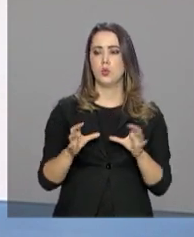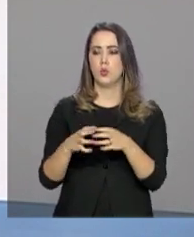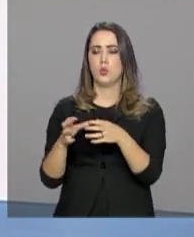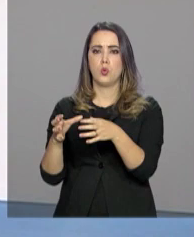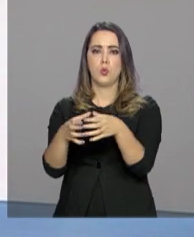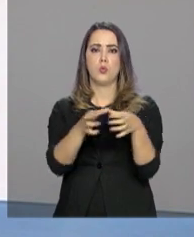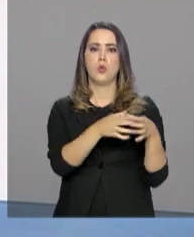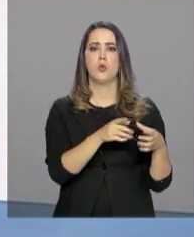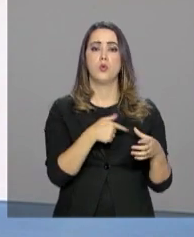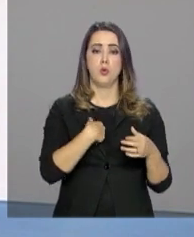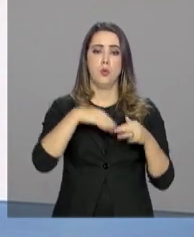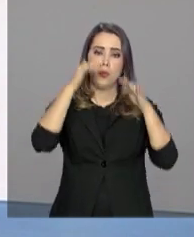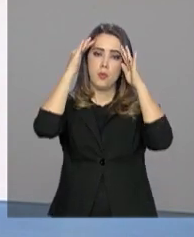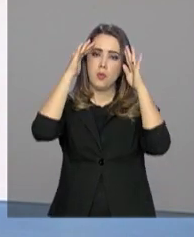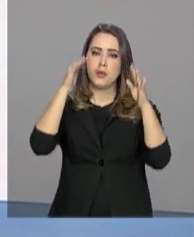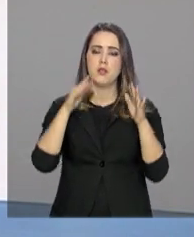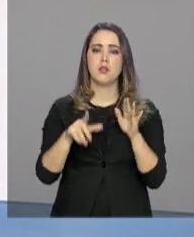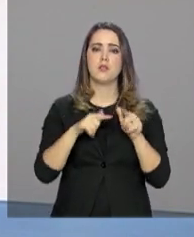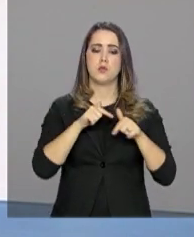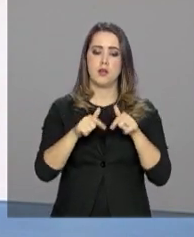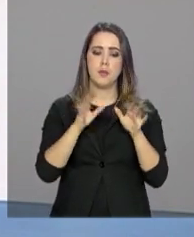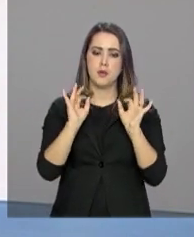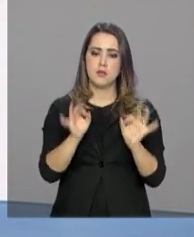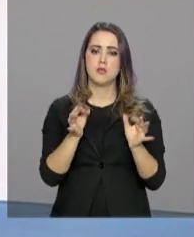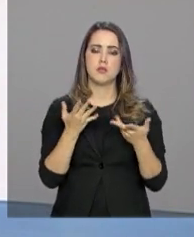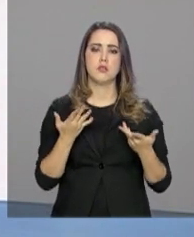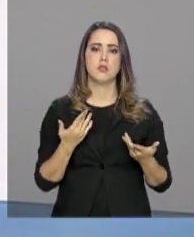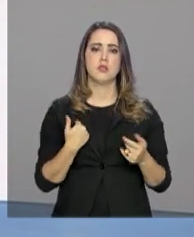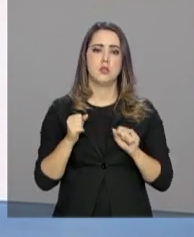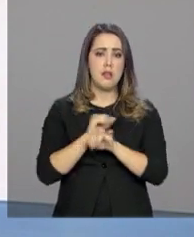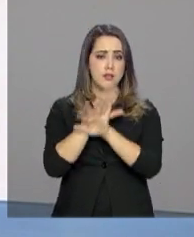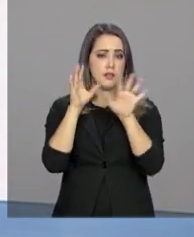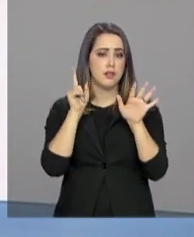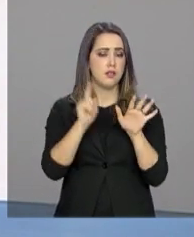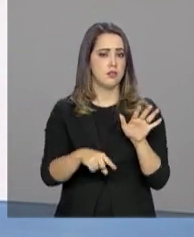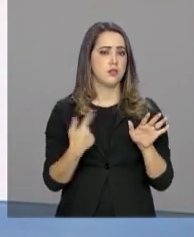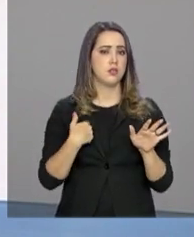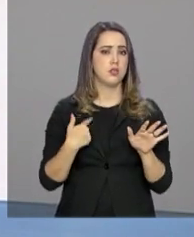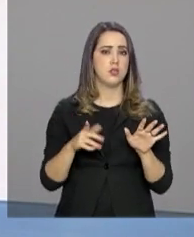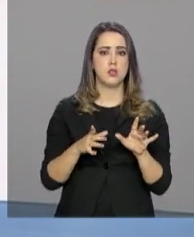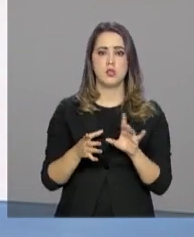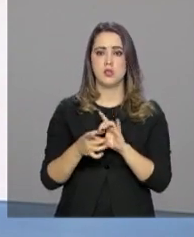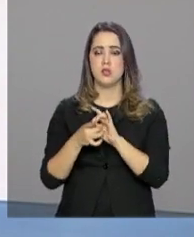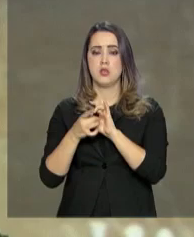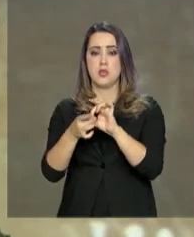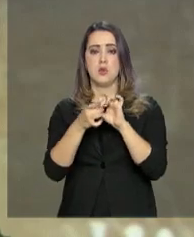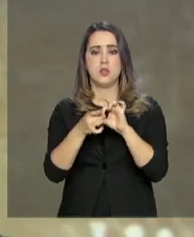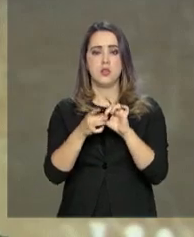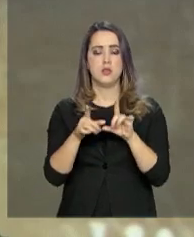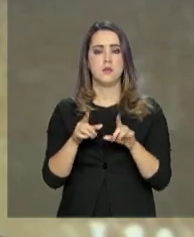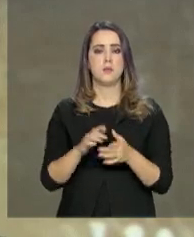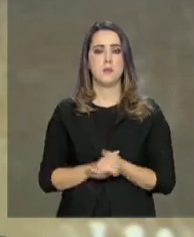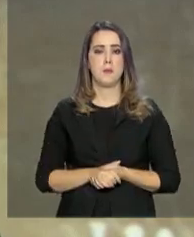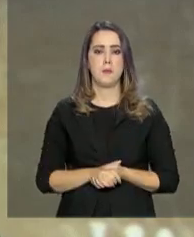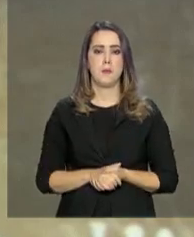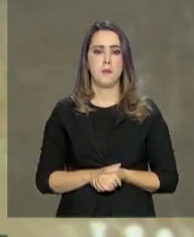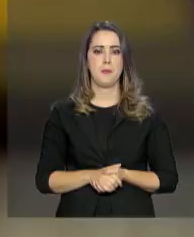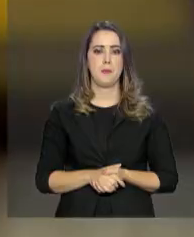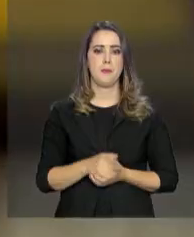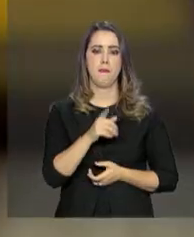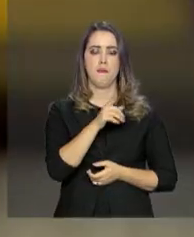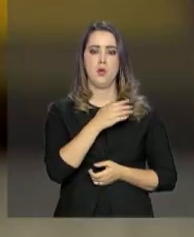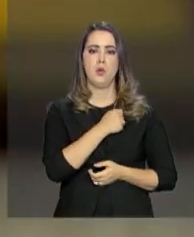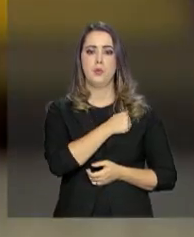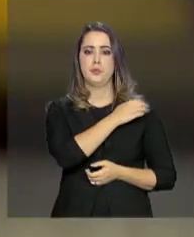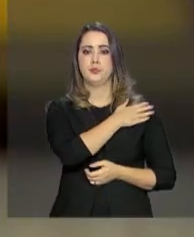faça, cumpra a sua missão e que fique muito claro que elas são interdependentes. Uma depende da outra. O interventor não tem dúvidas.